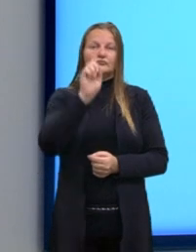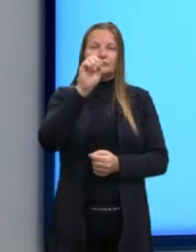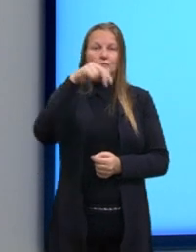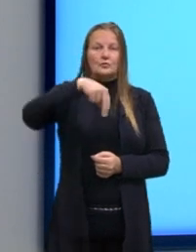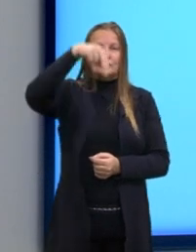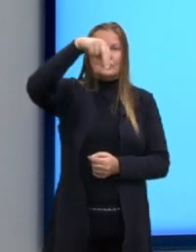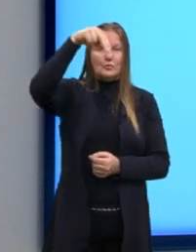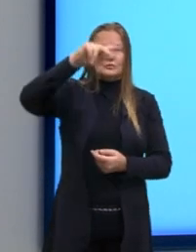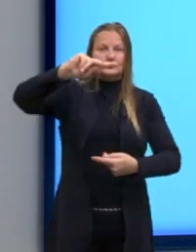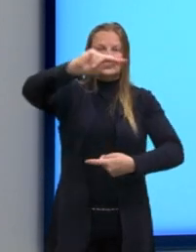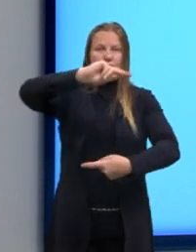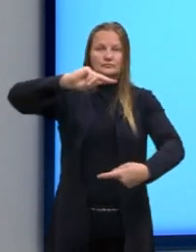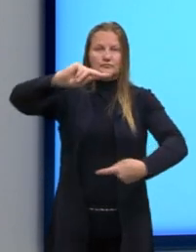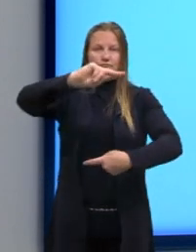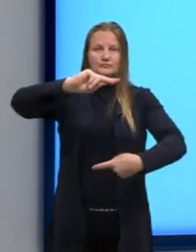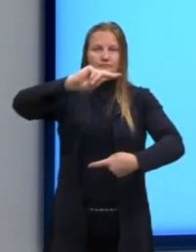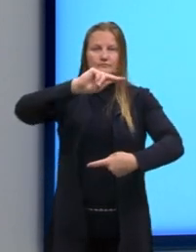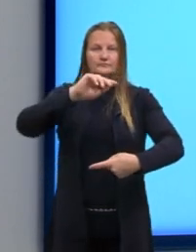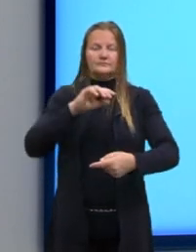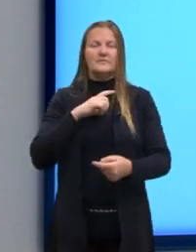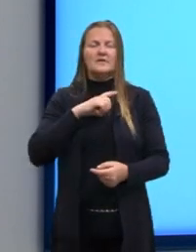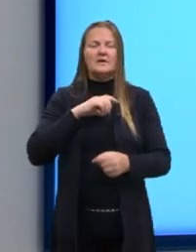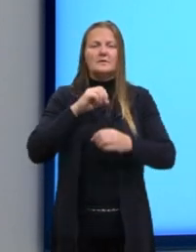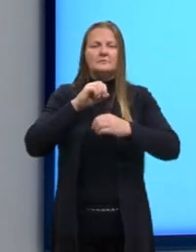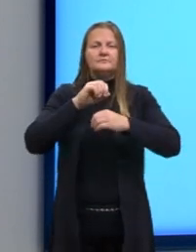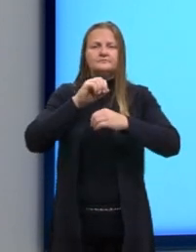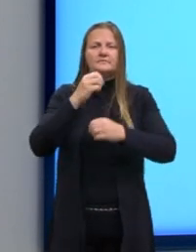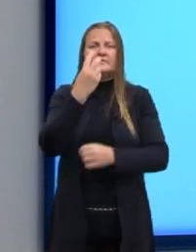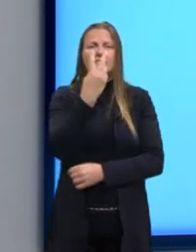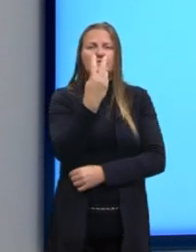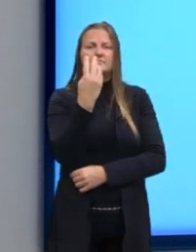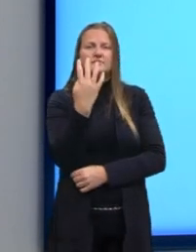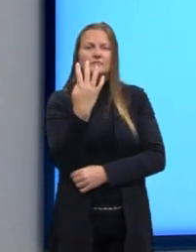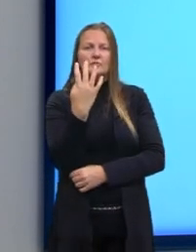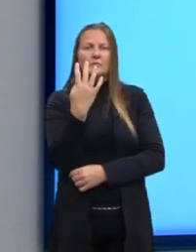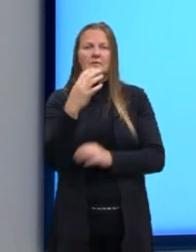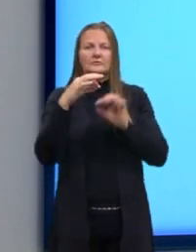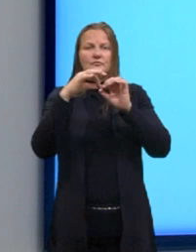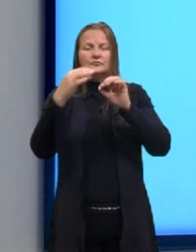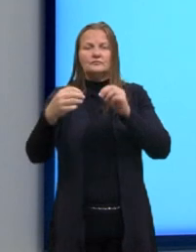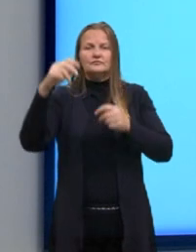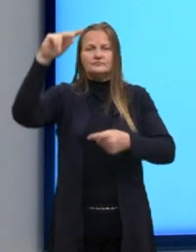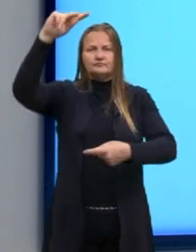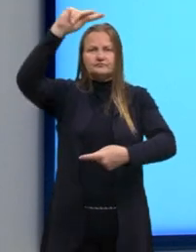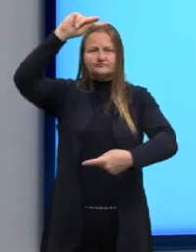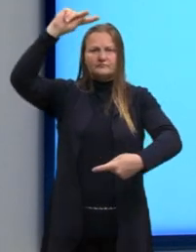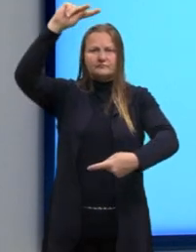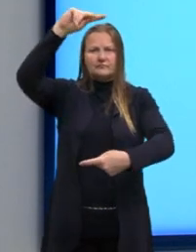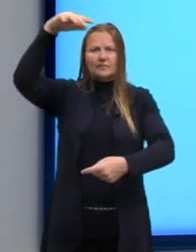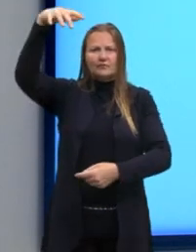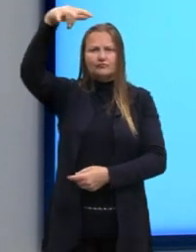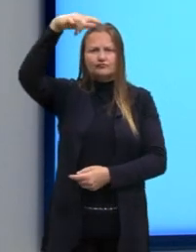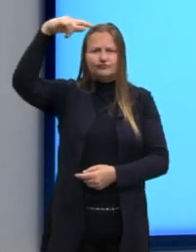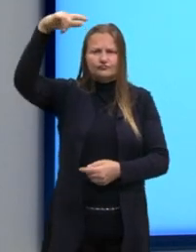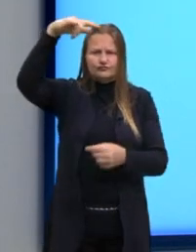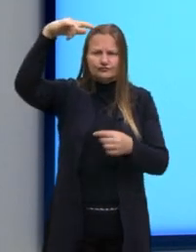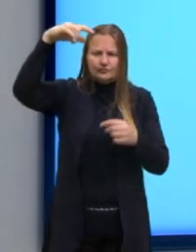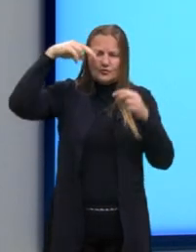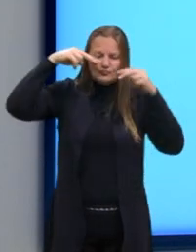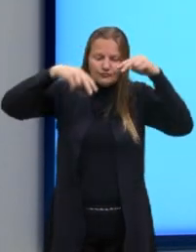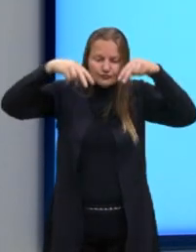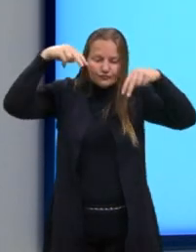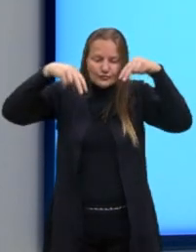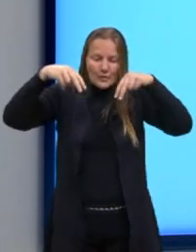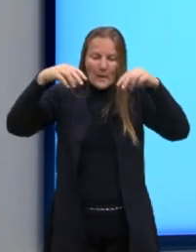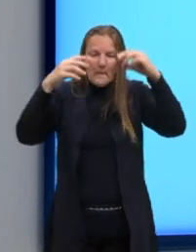Ao redor do planeta, existem, então, satélites responsáveis por enxergar esses pontos na